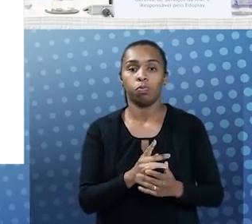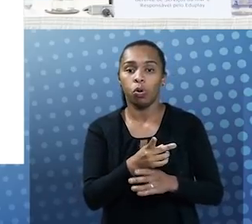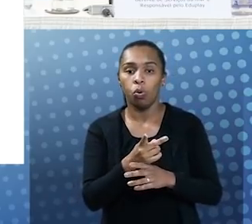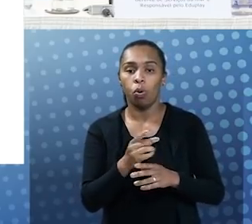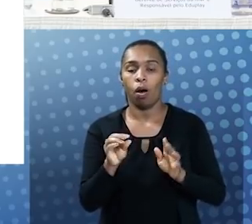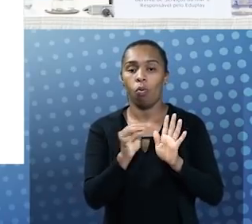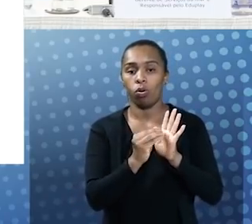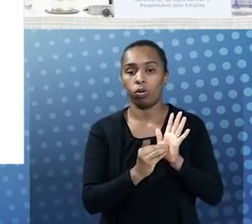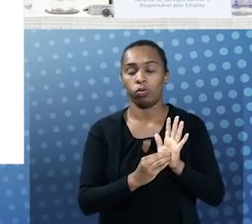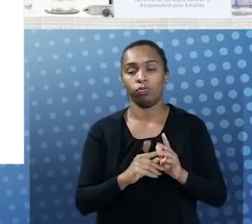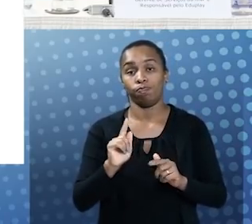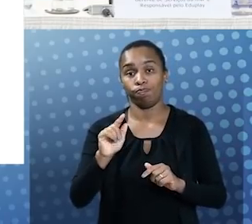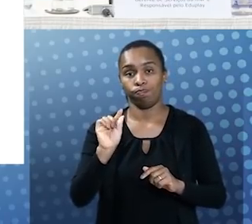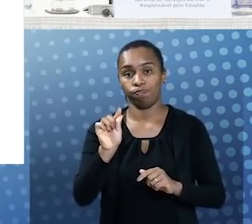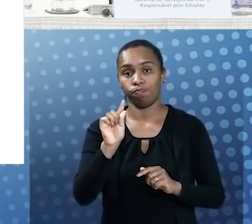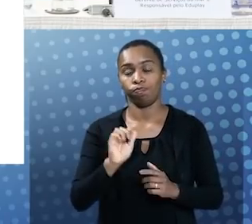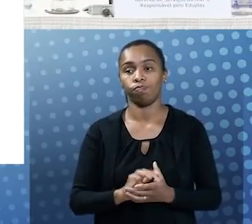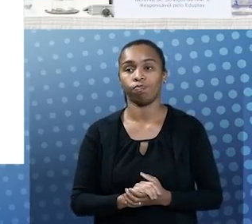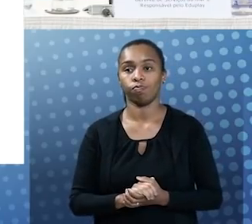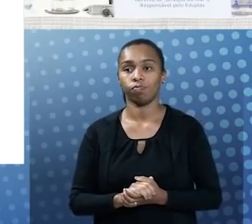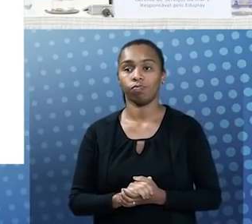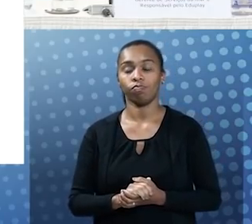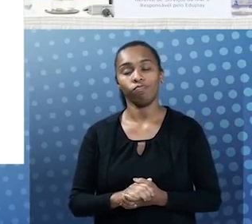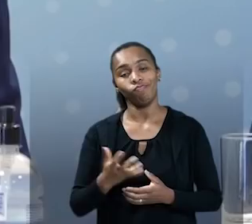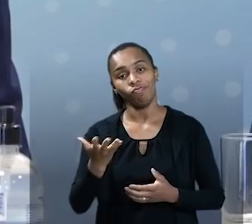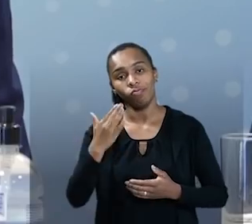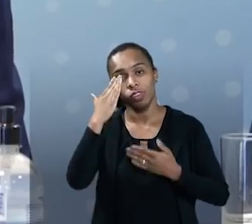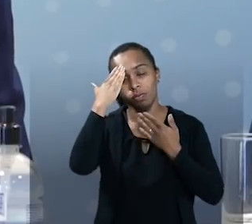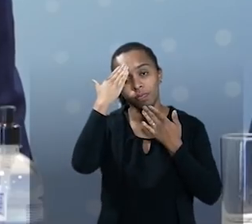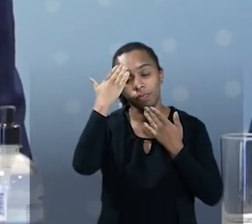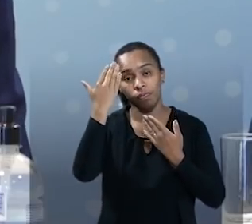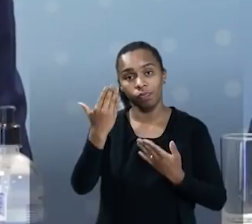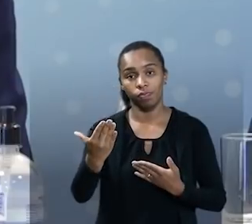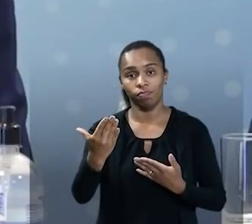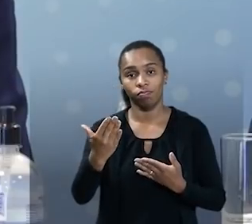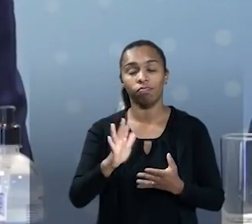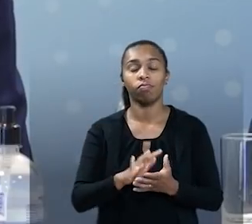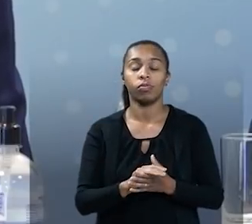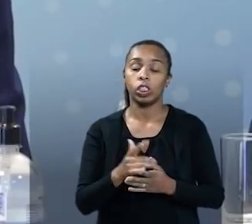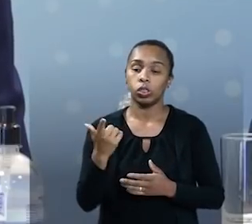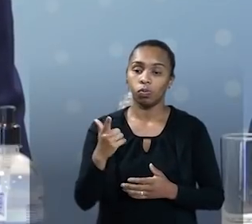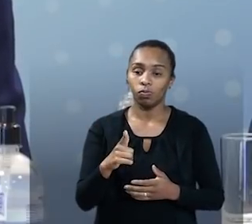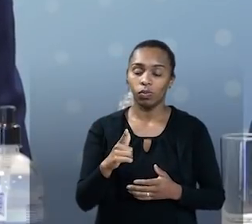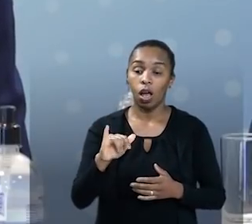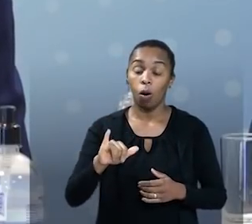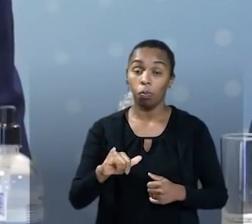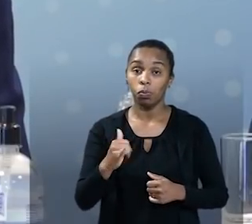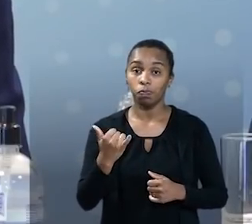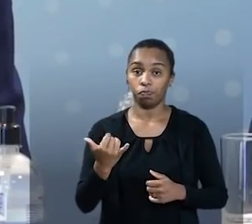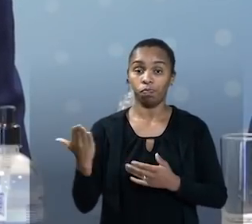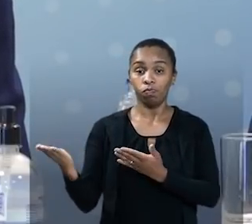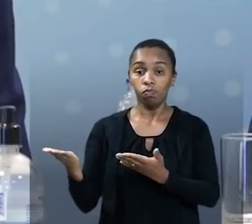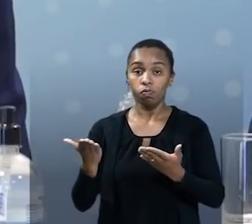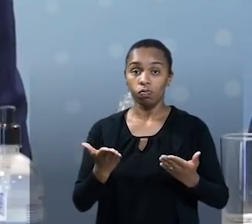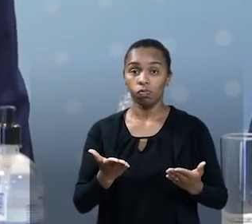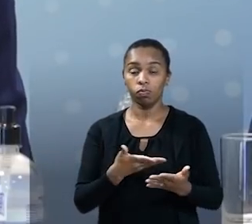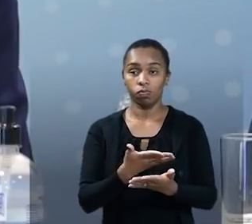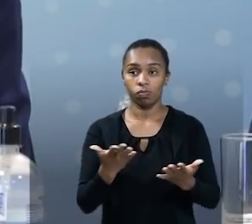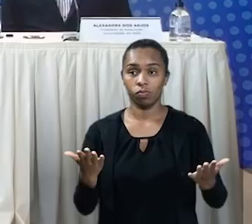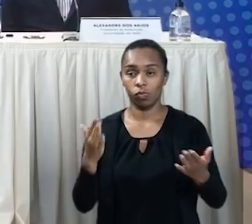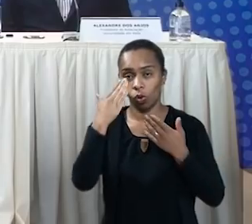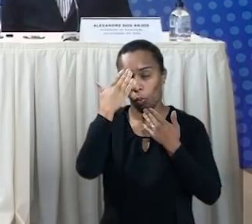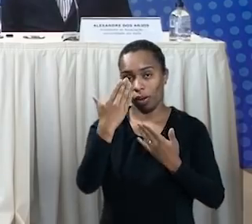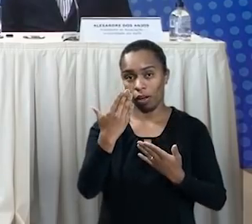Próximo, por favor. É isso. Eu queria agradecer mais uma vez a oportunidade de estar aqui com vocês. Obrigado.